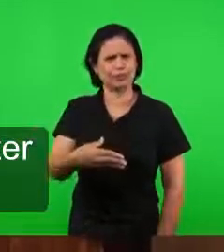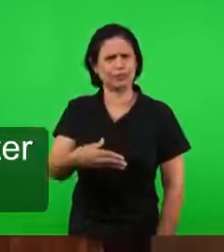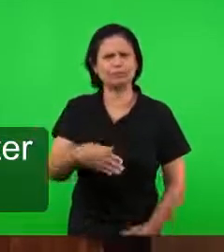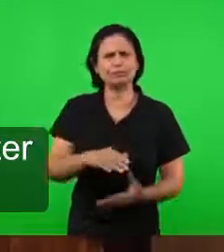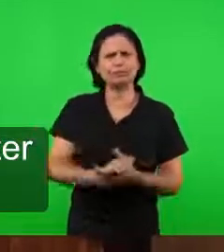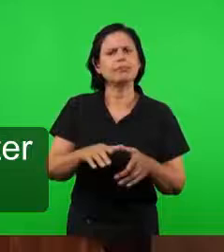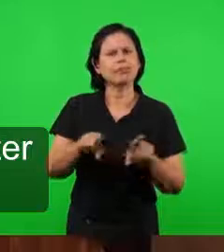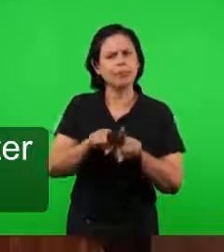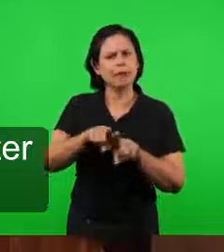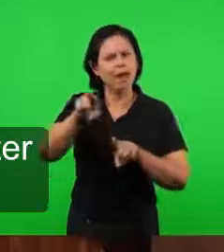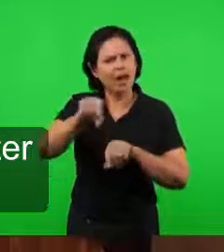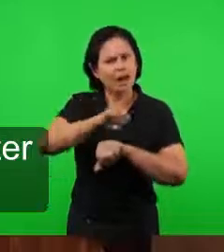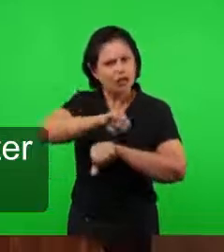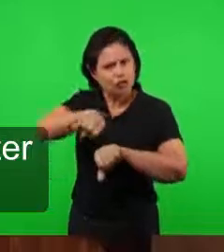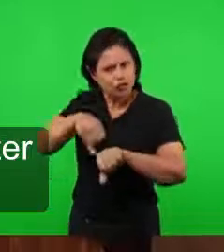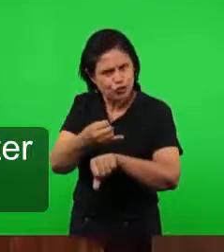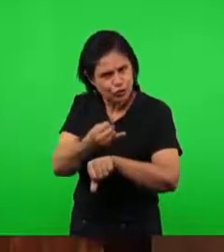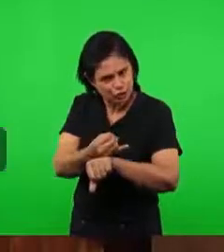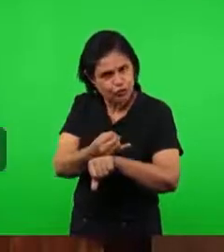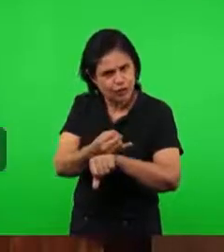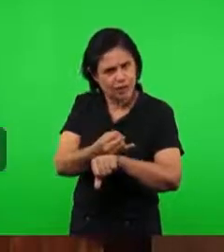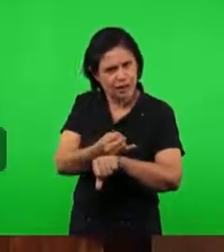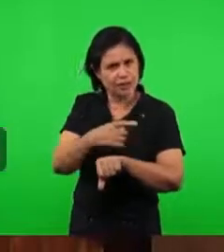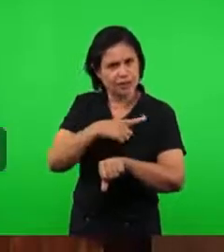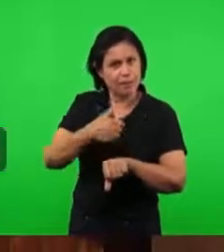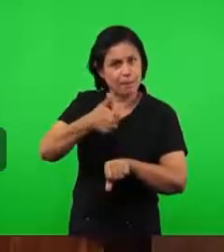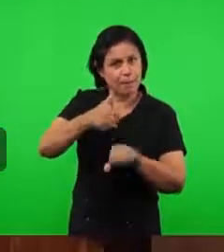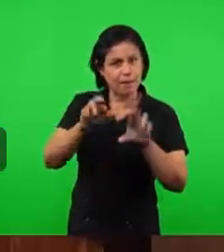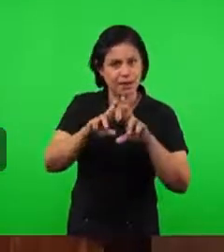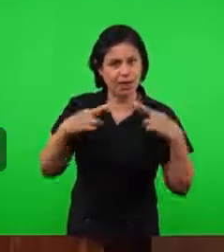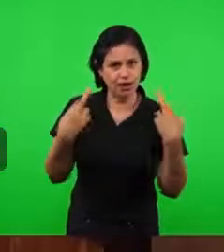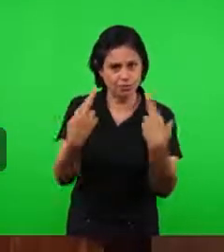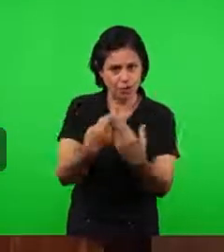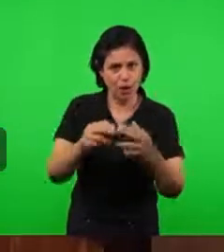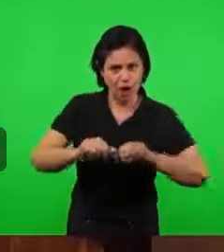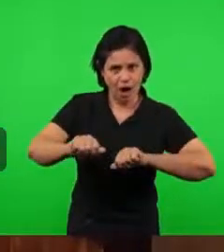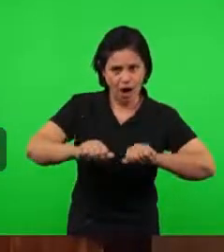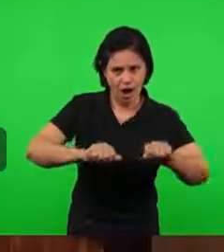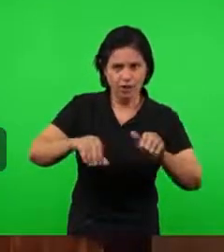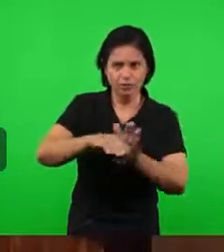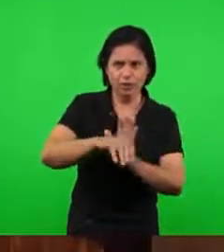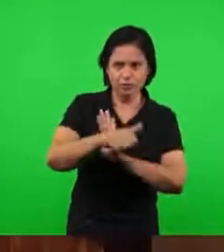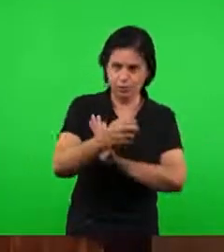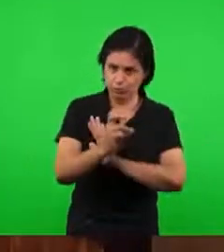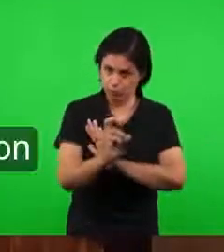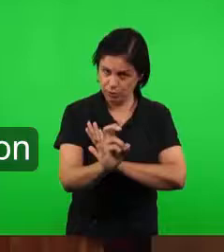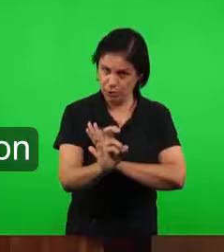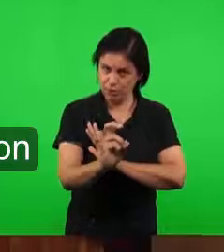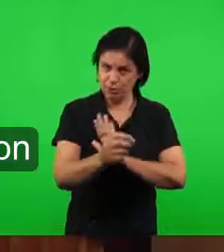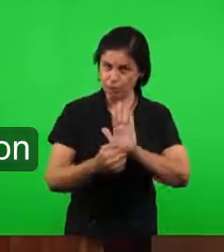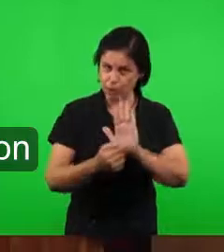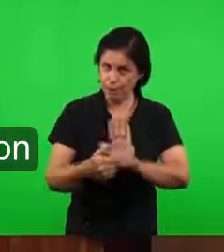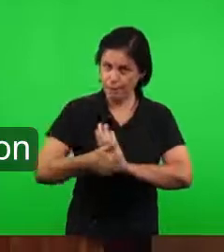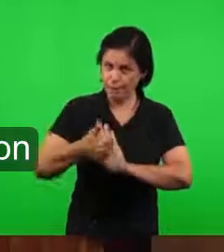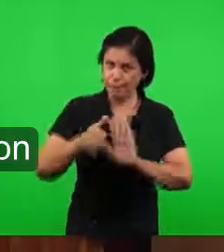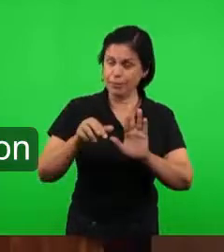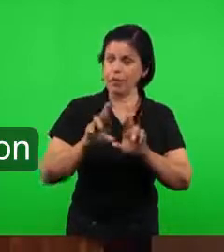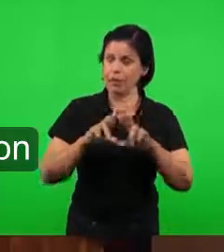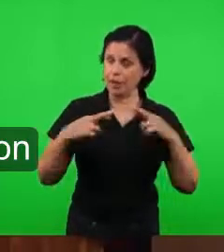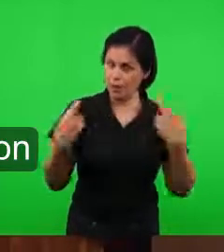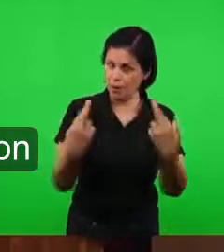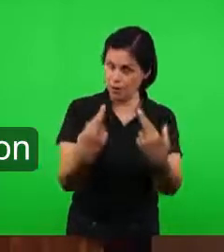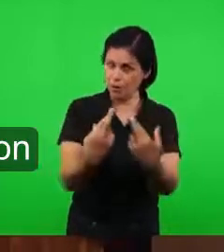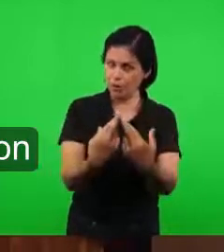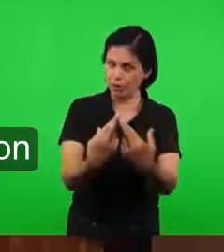concílio de Jerusalém, no capítulo 15 do livro de Atos dos Apóstolos, onde nós vamos ver que a doutrina